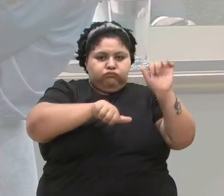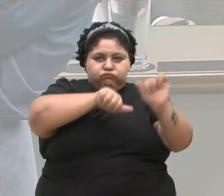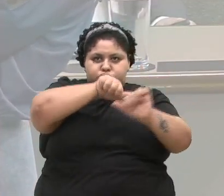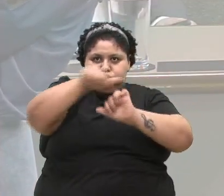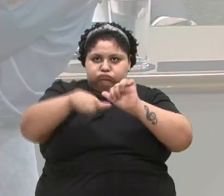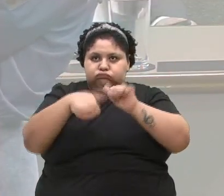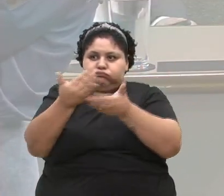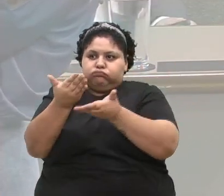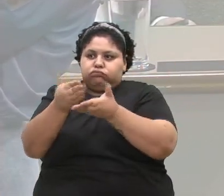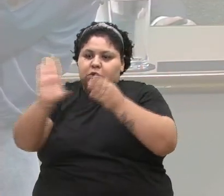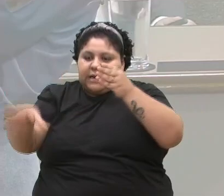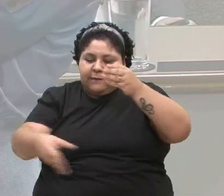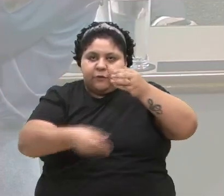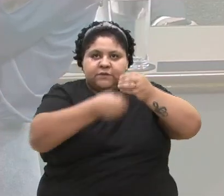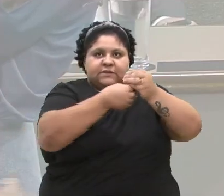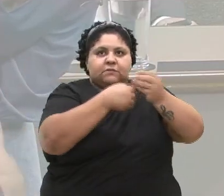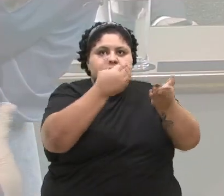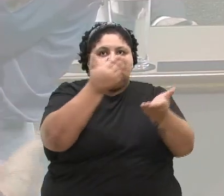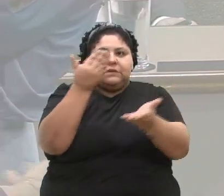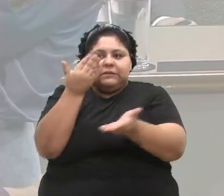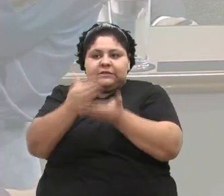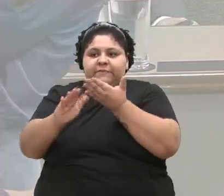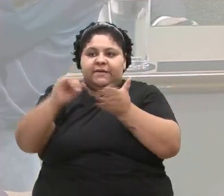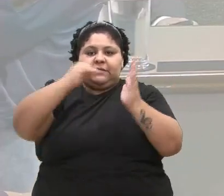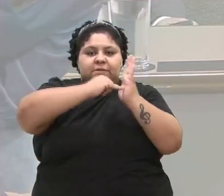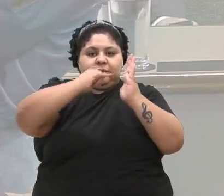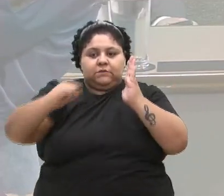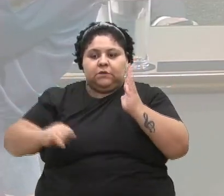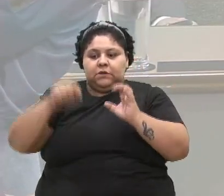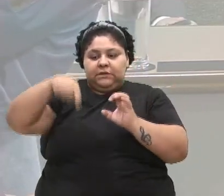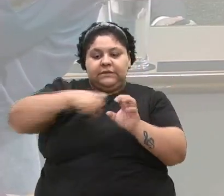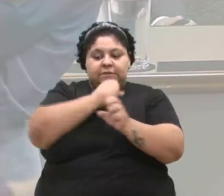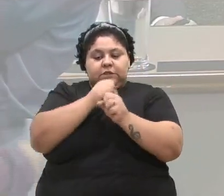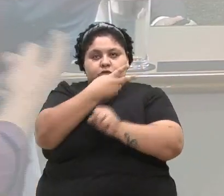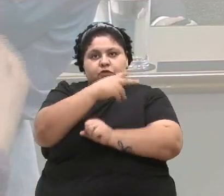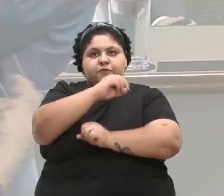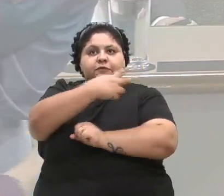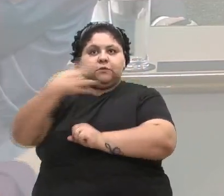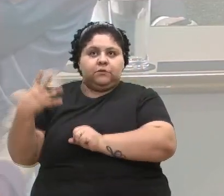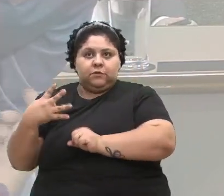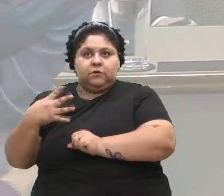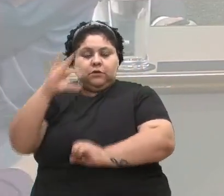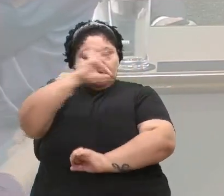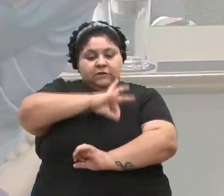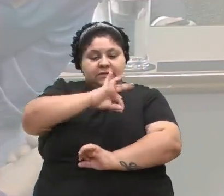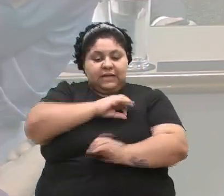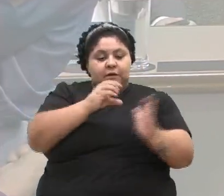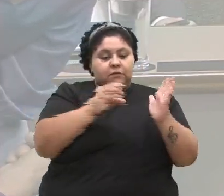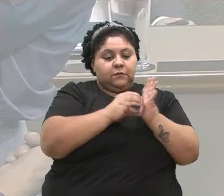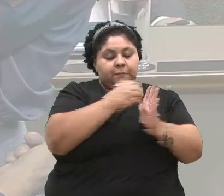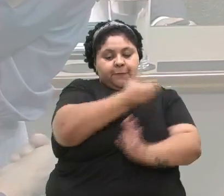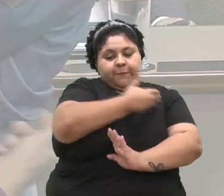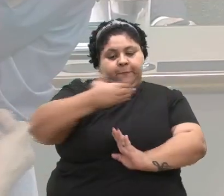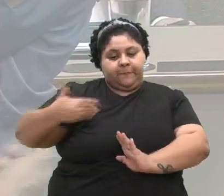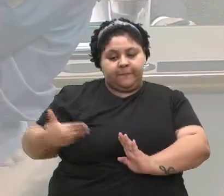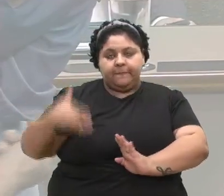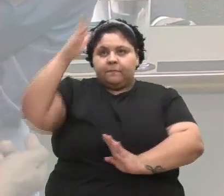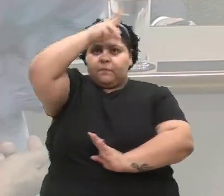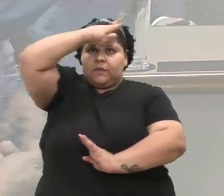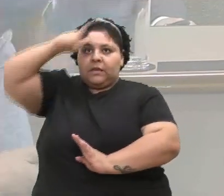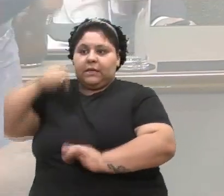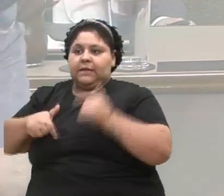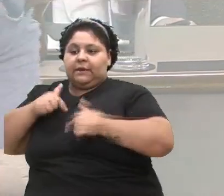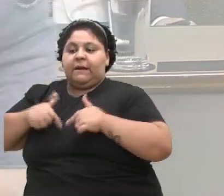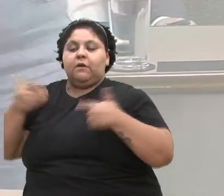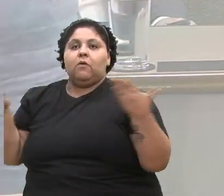perdas inflacionárias do ano de 2024 aos vencimentos e salários dos servidores públicos municipais em atividade